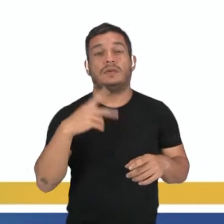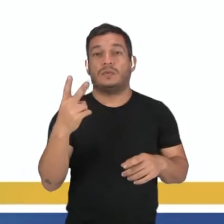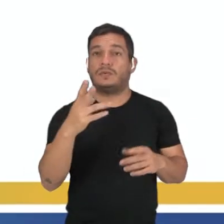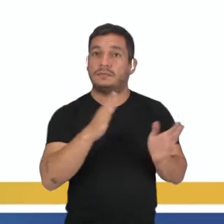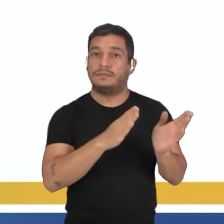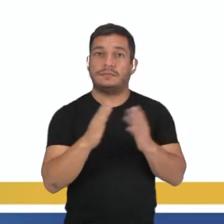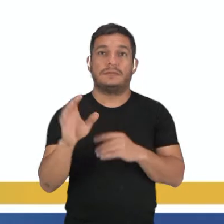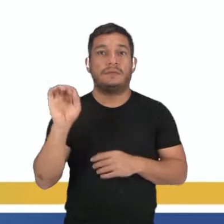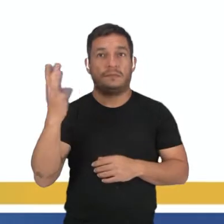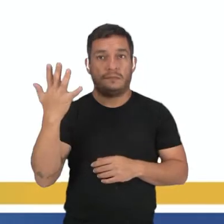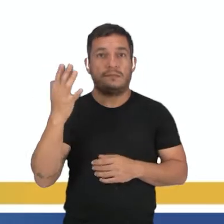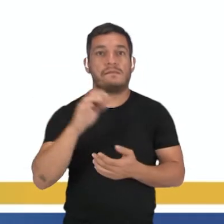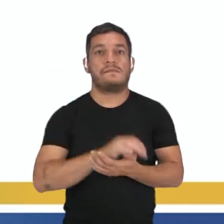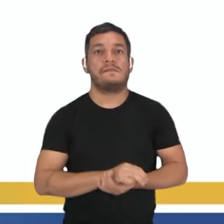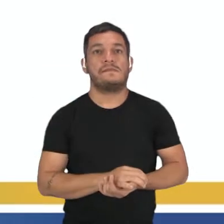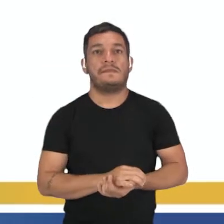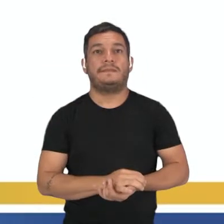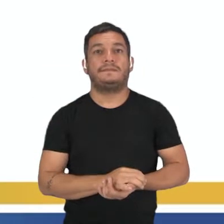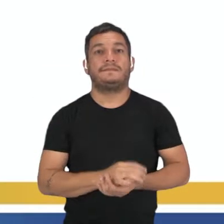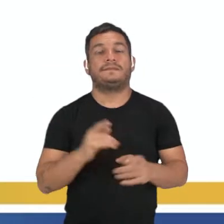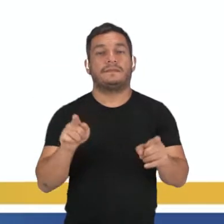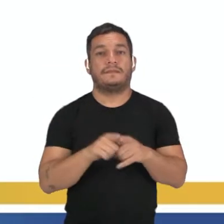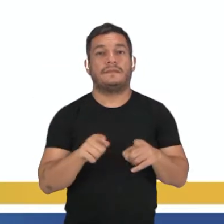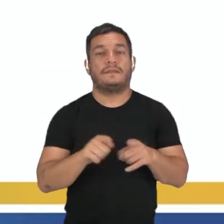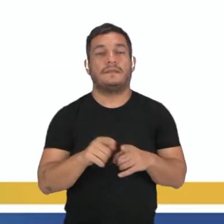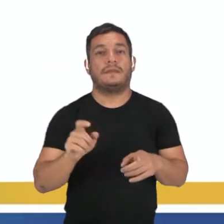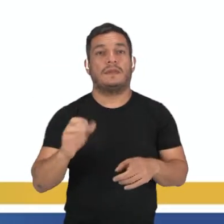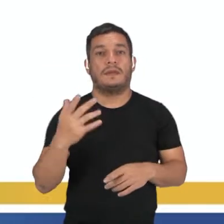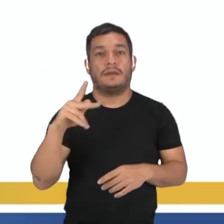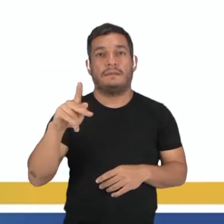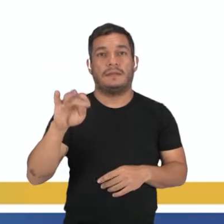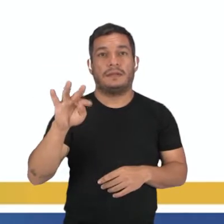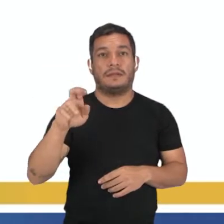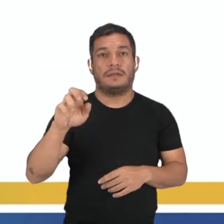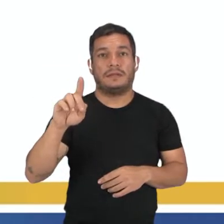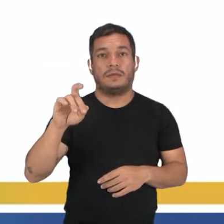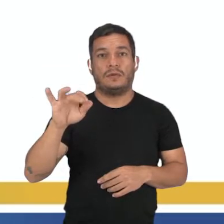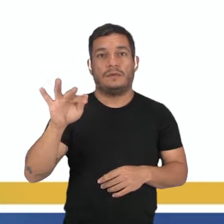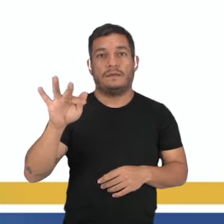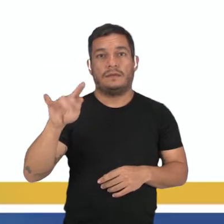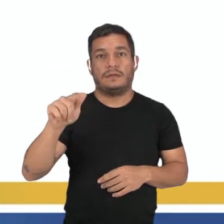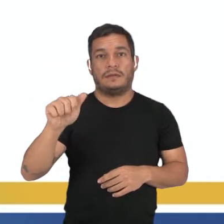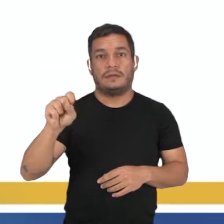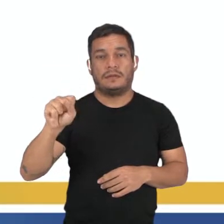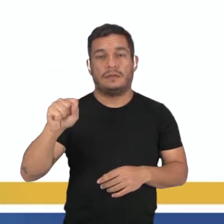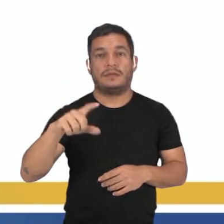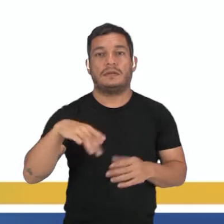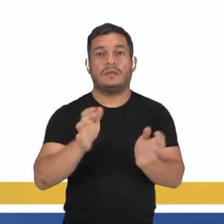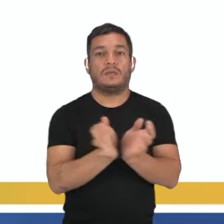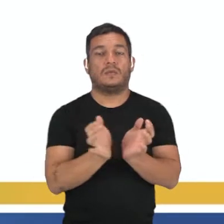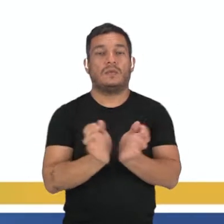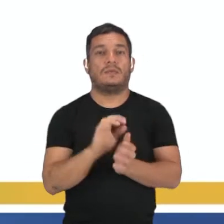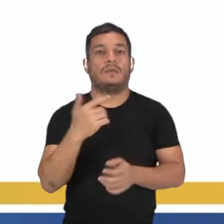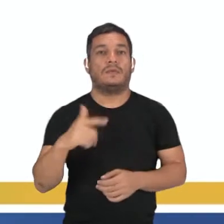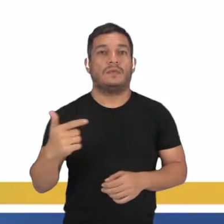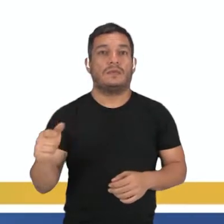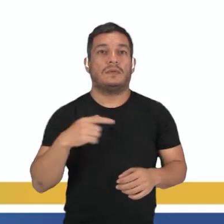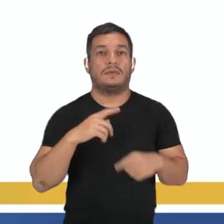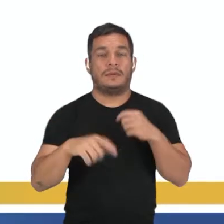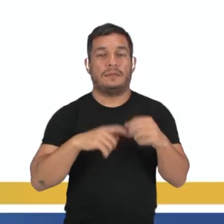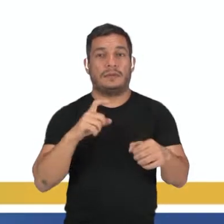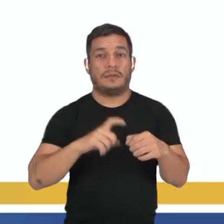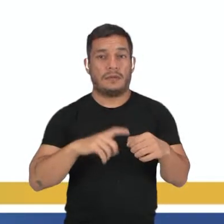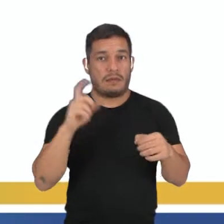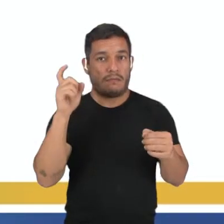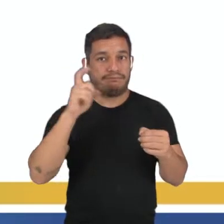períodos aí acontecendo. E ao contrário do que acontece com as pteridófitas, como eu disse pra vocês, esse grupo não tem mais dependência